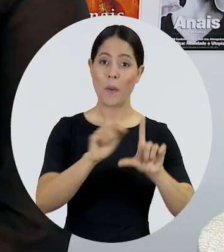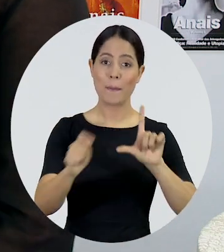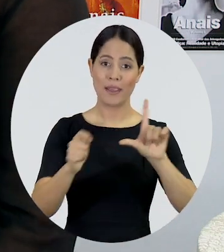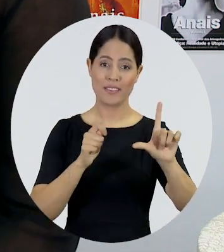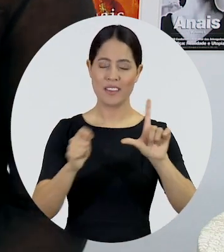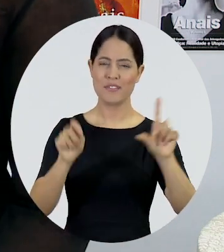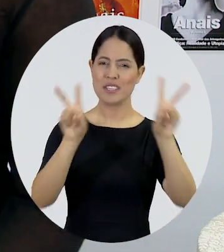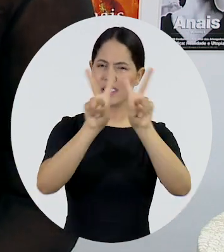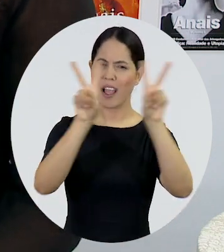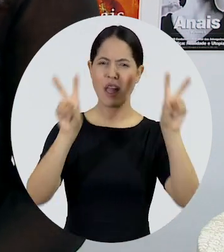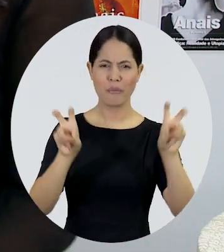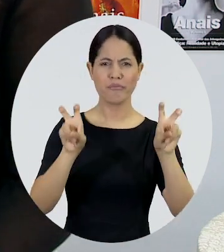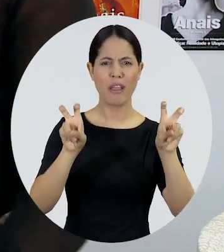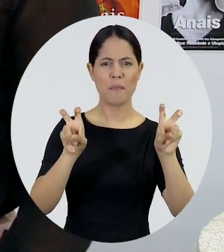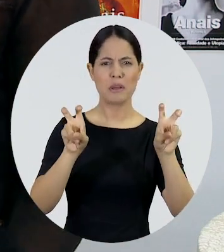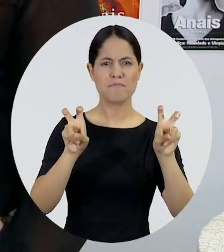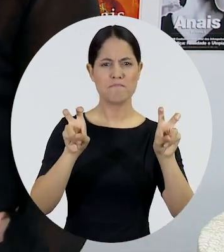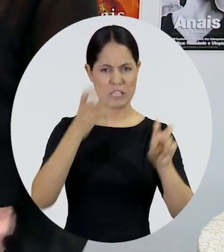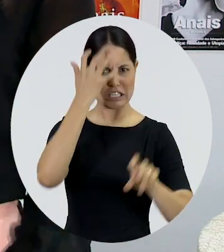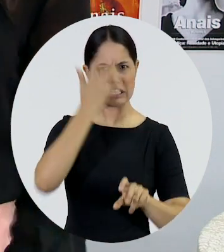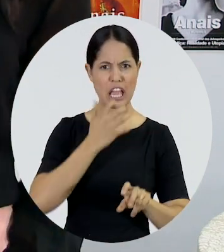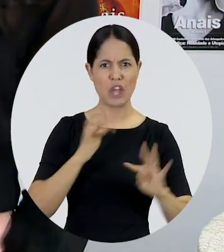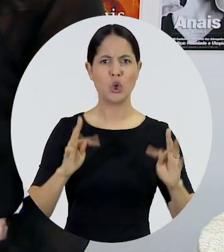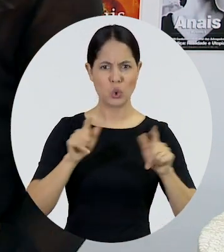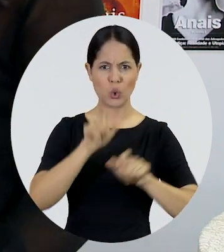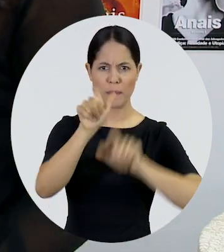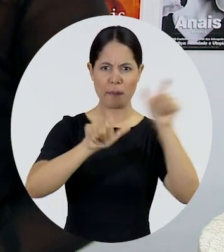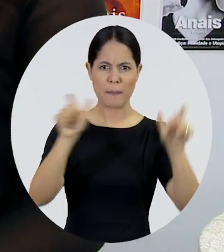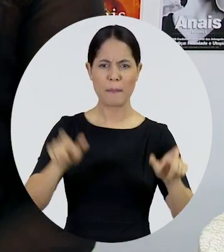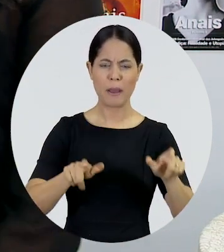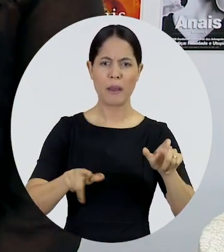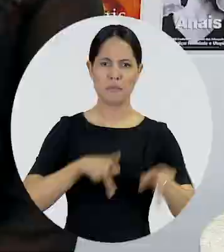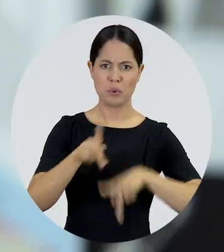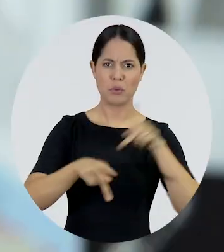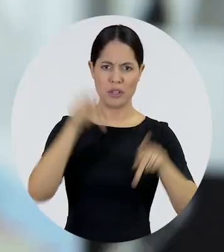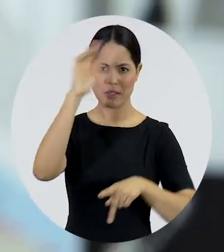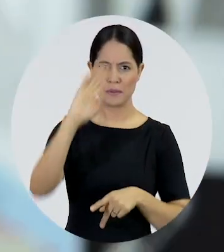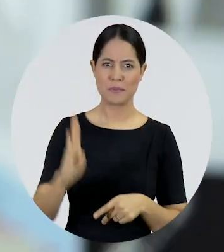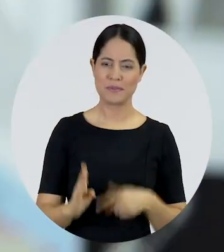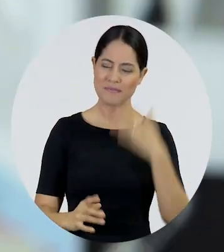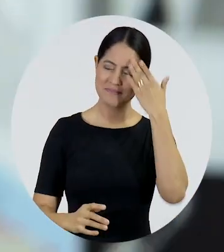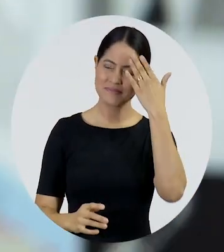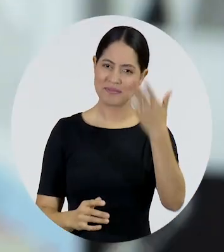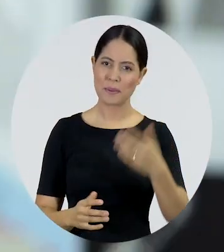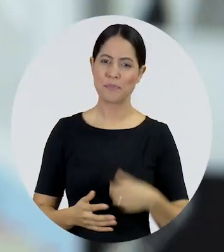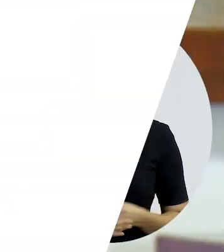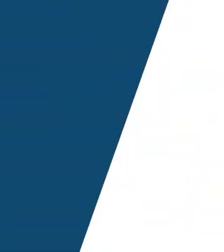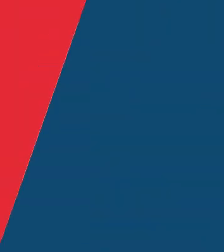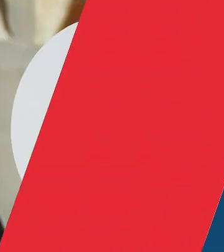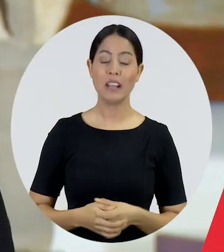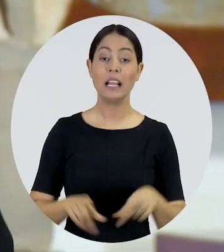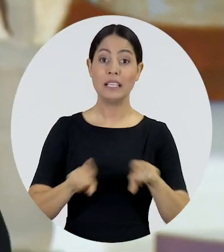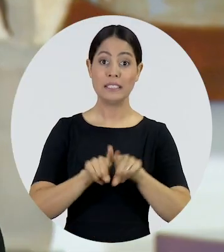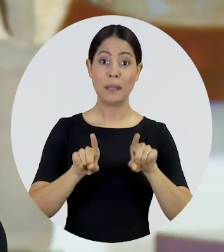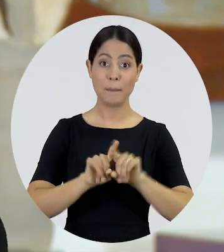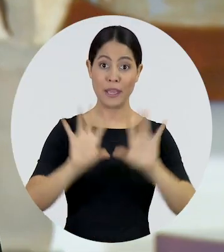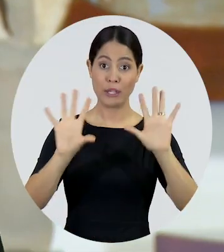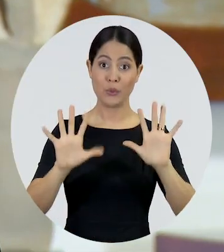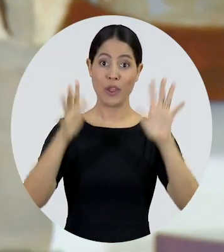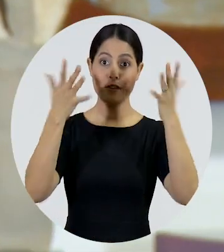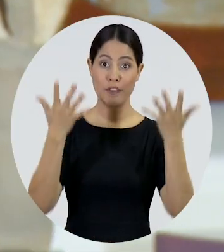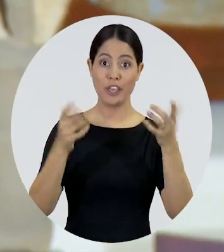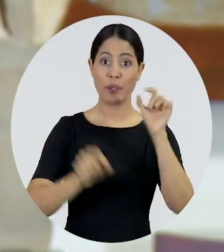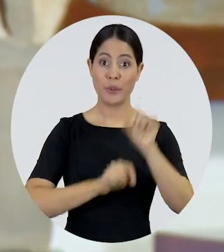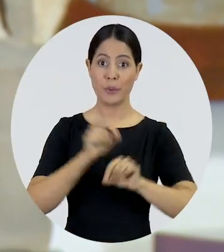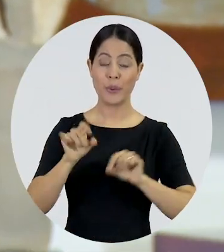no AB Entrevista, um assunto extremamente sério para todos os brasileiros e brasileiras. Muito obrigado pelo tempo. Ainda no evento, em